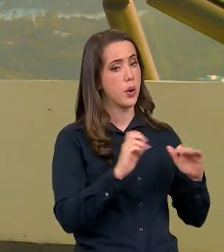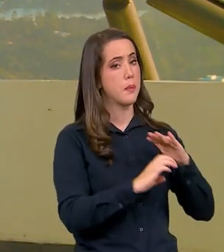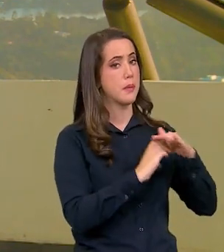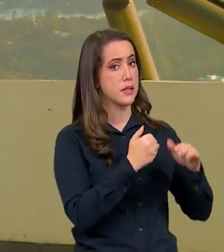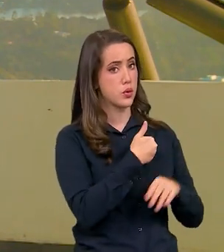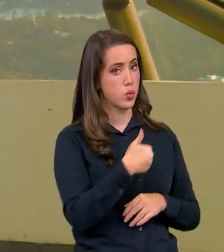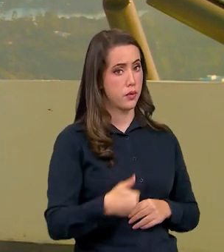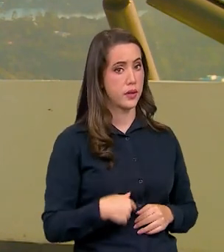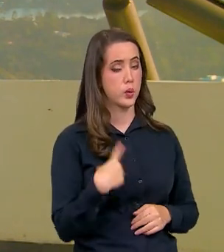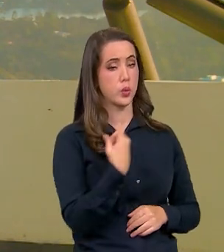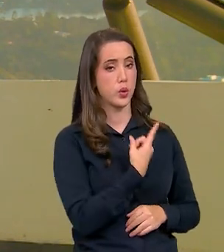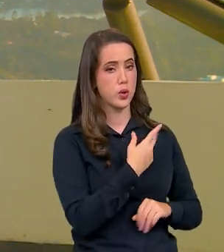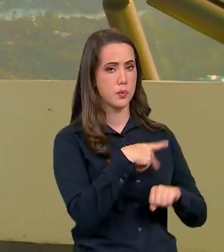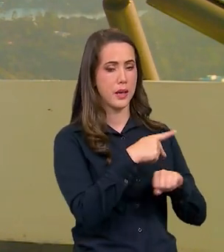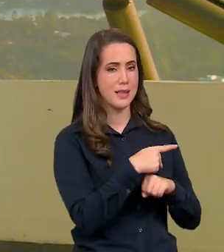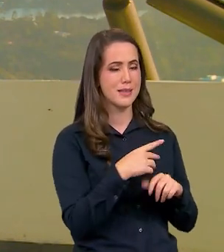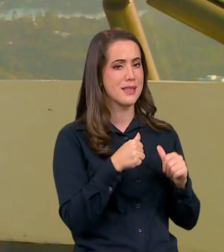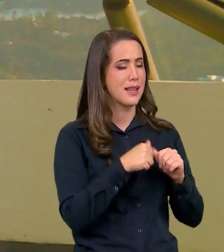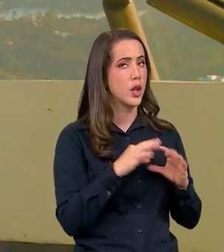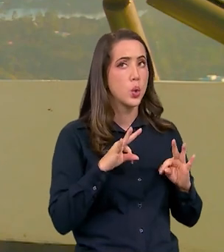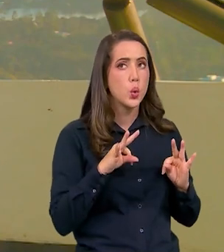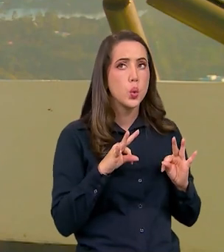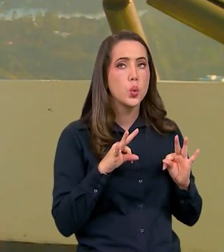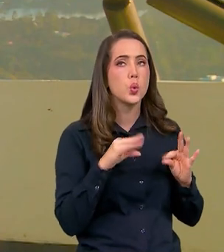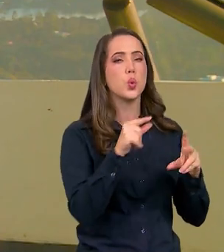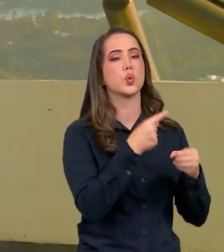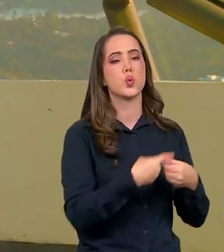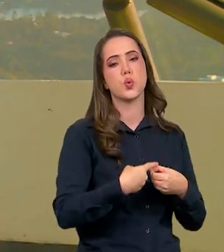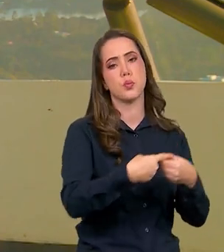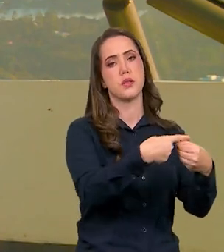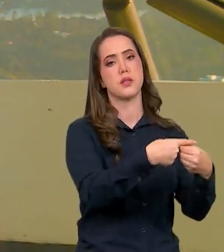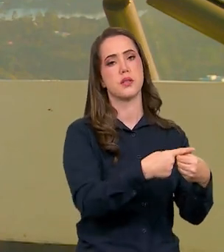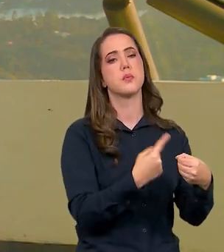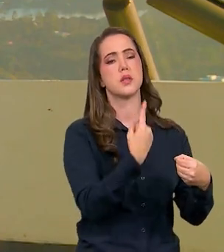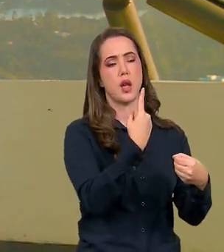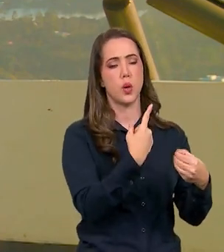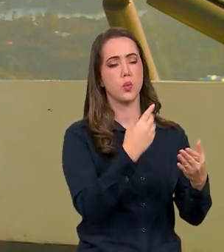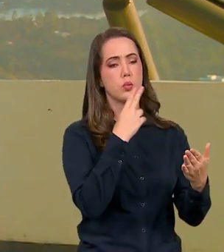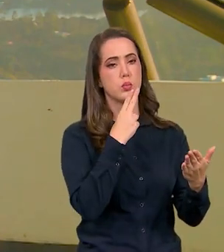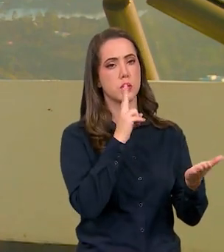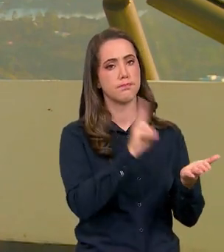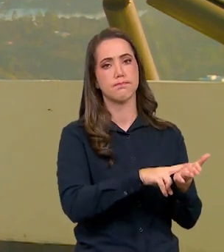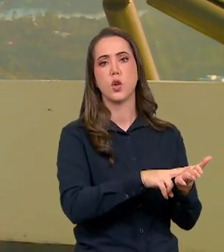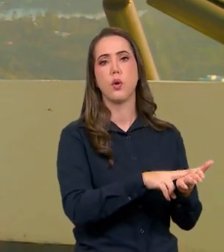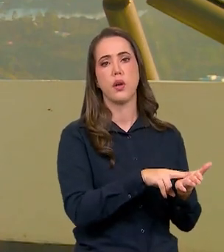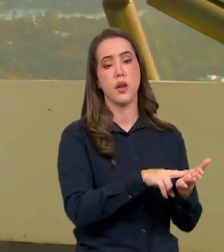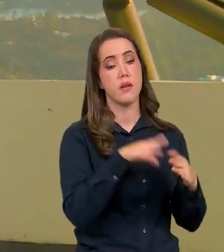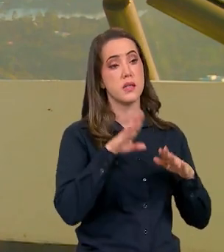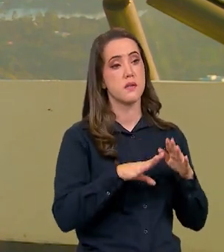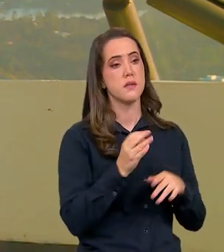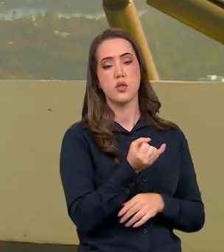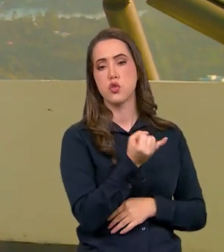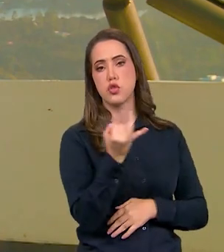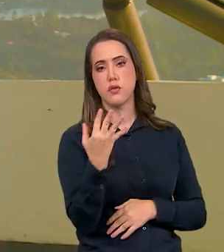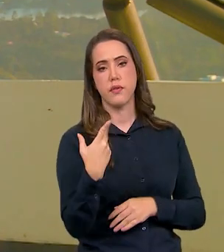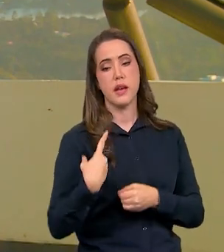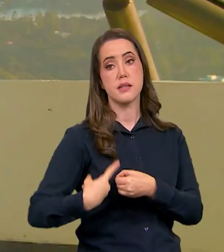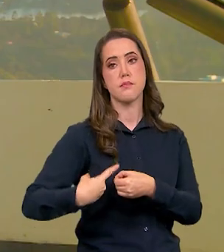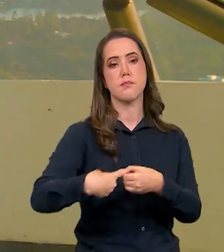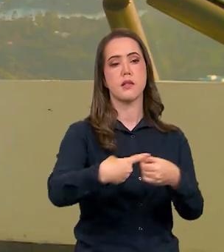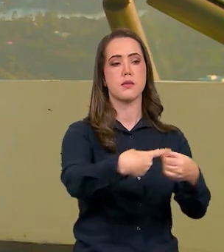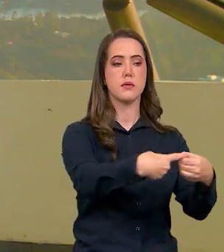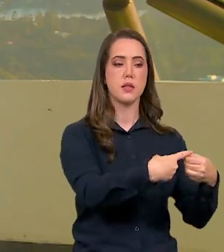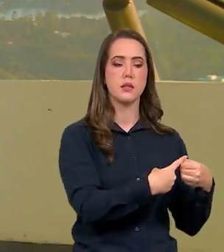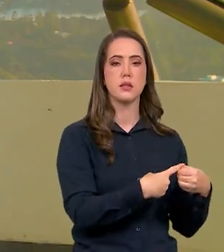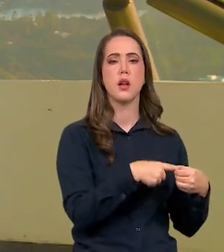essa presente a única presente em todos os municípios da federação em alguns deles com mais de uma unidade seja nos 5.500